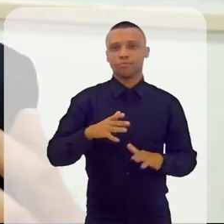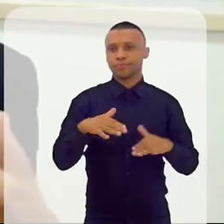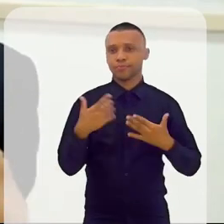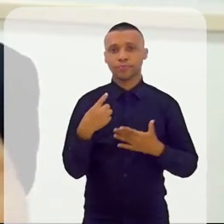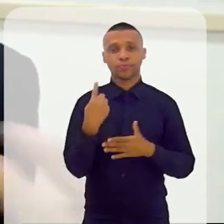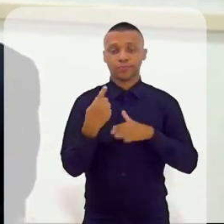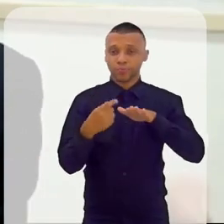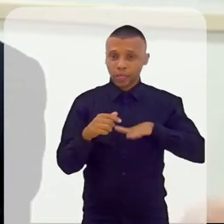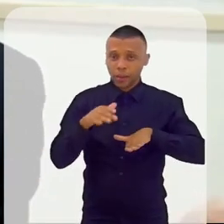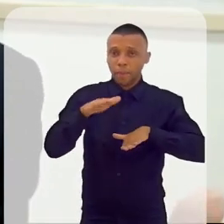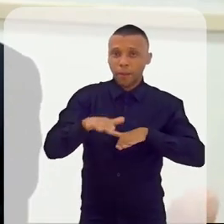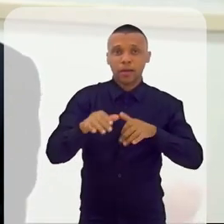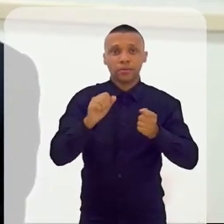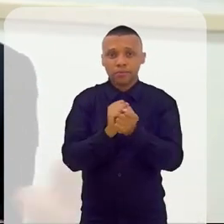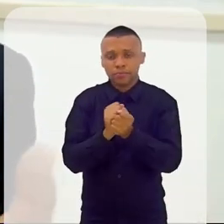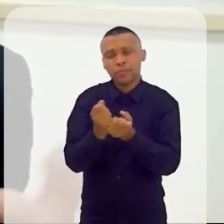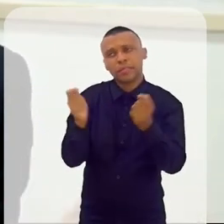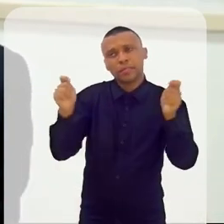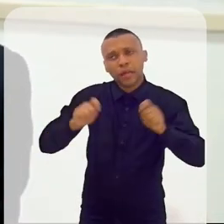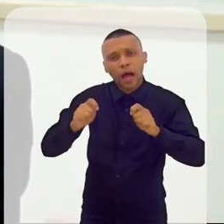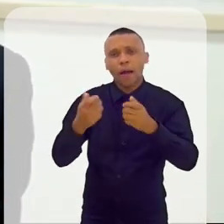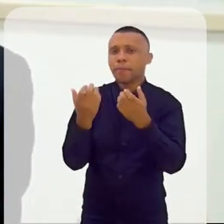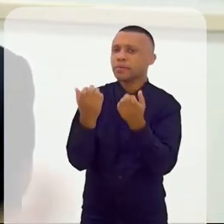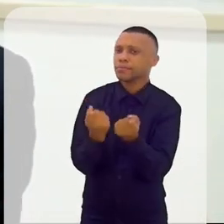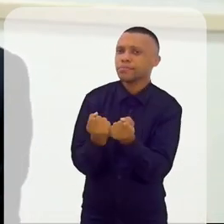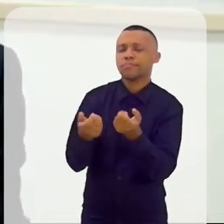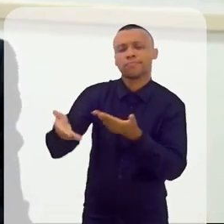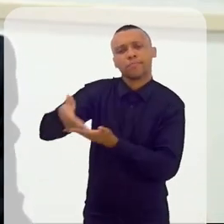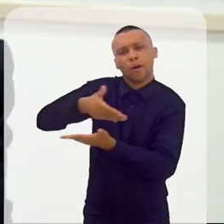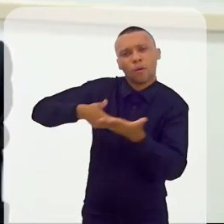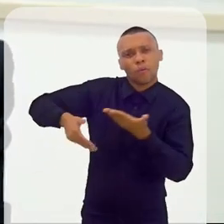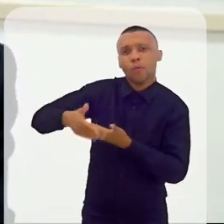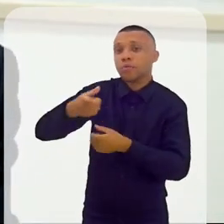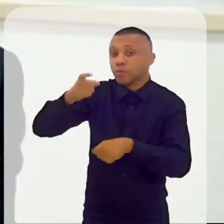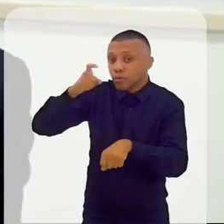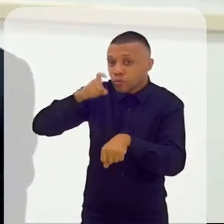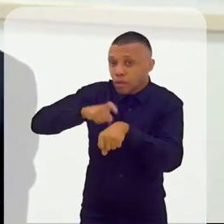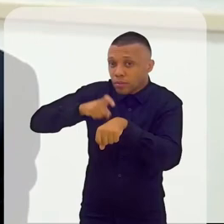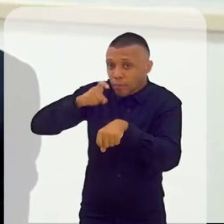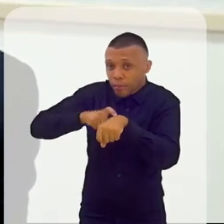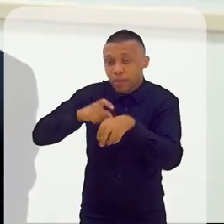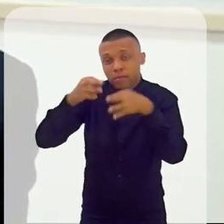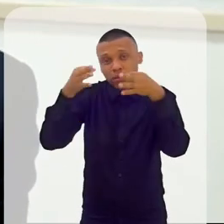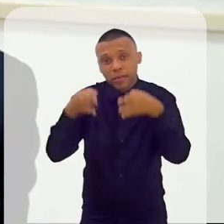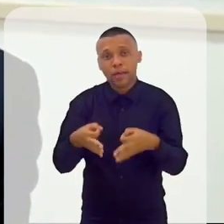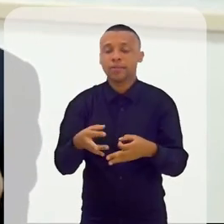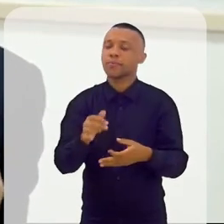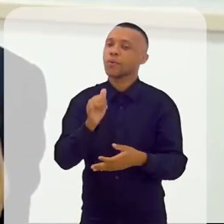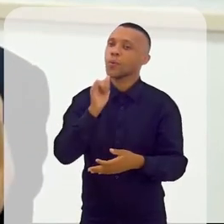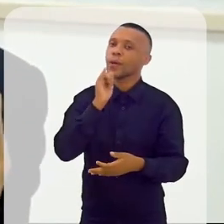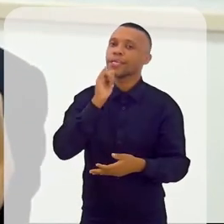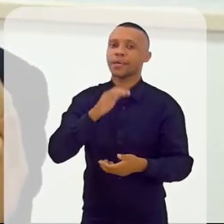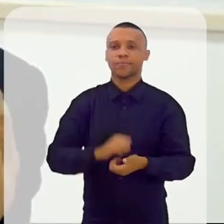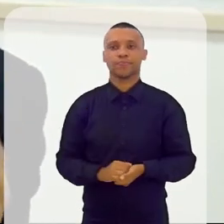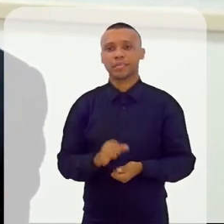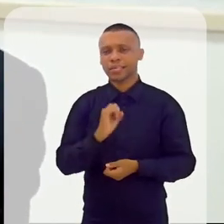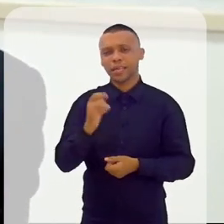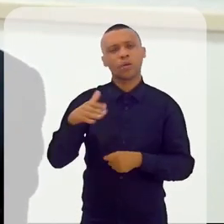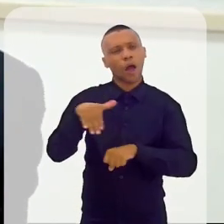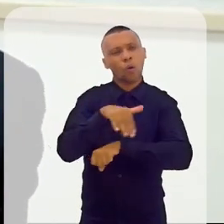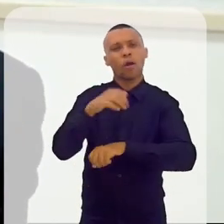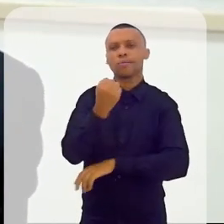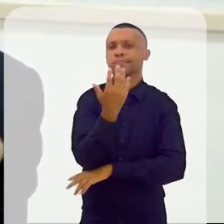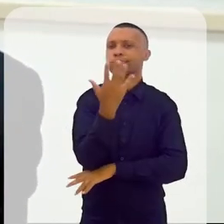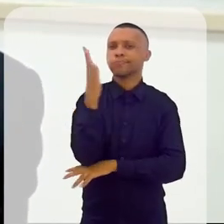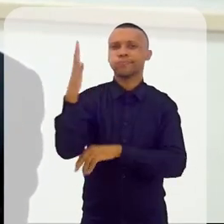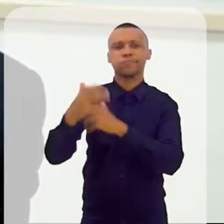que caminhar para o poder. É admissível, por exemplo, olhem, quem estiver nesse momento no evento, vejam bem, vejam se